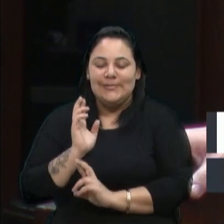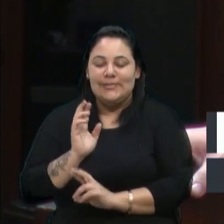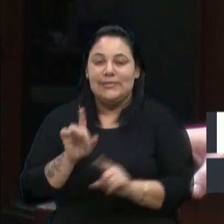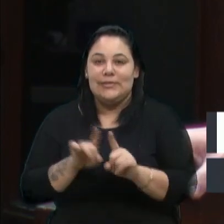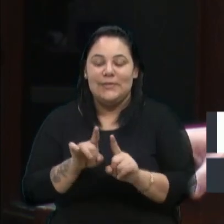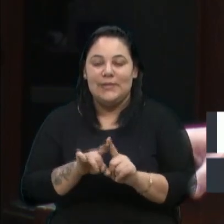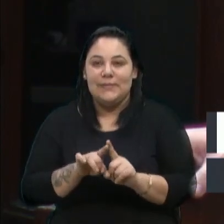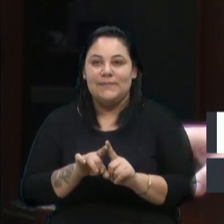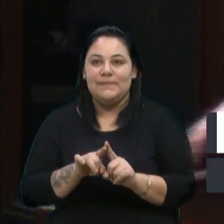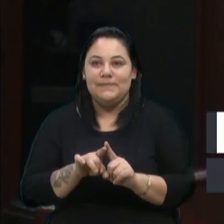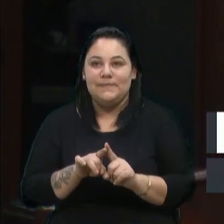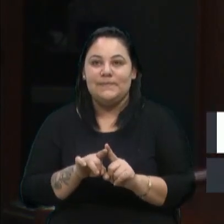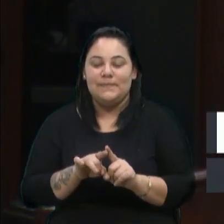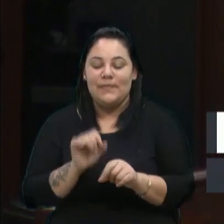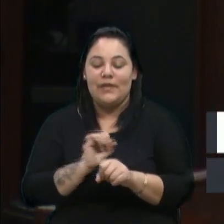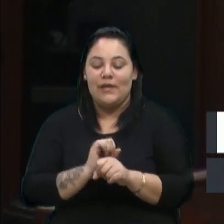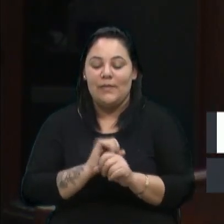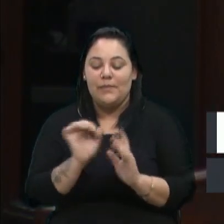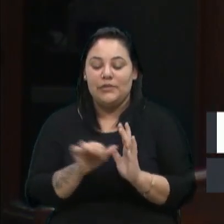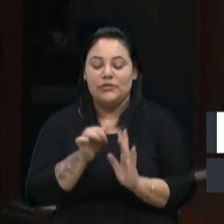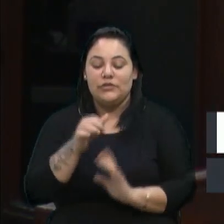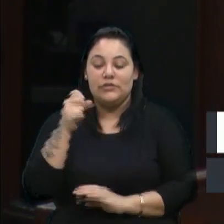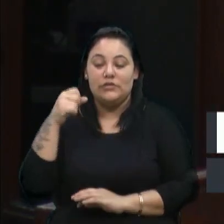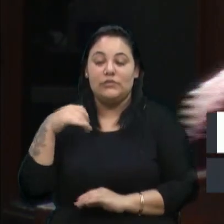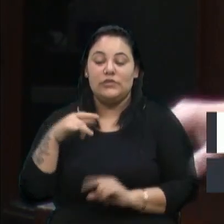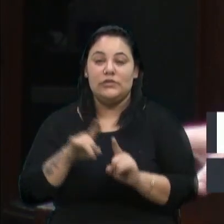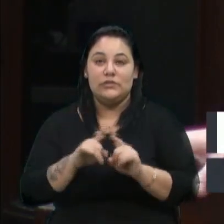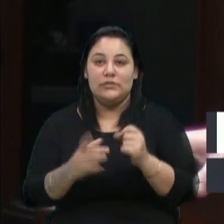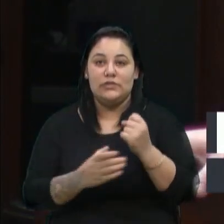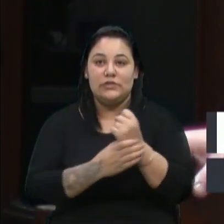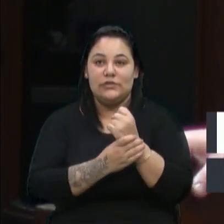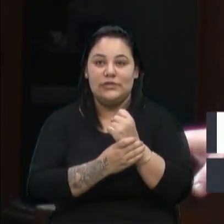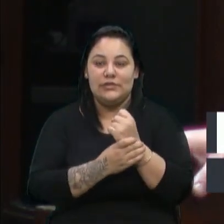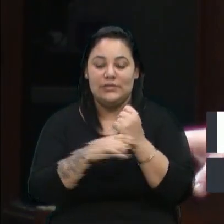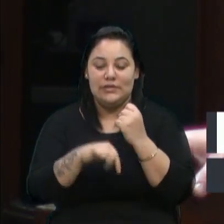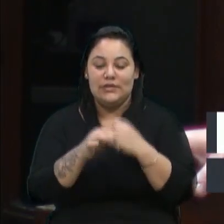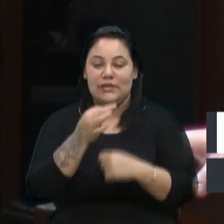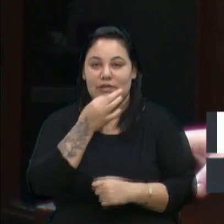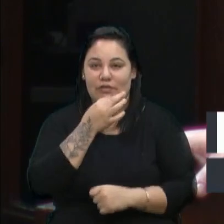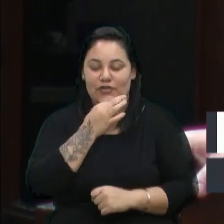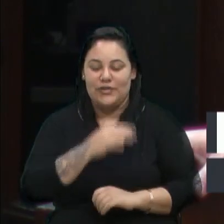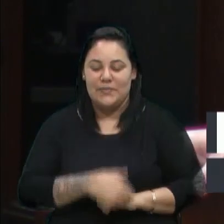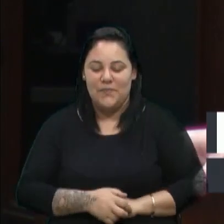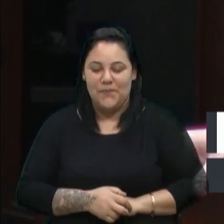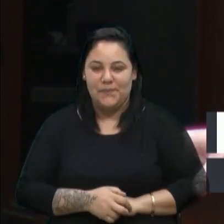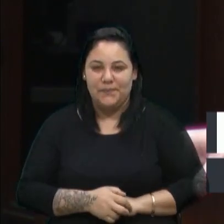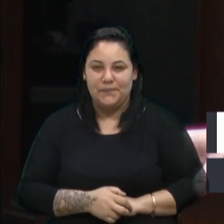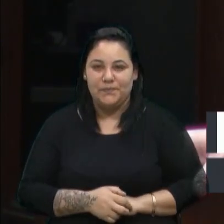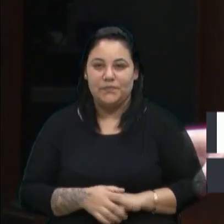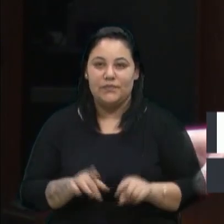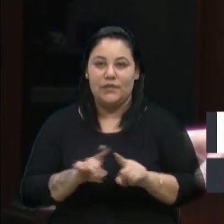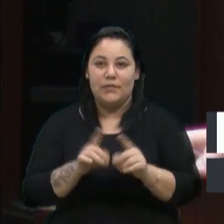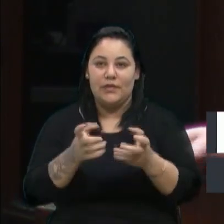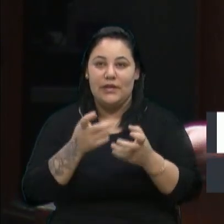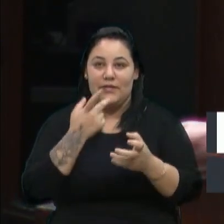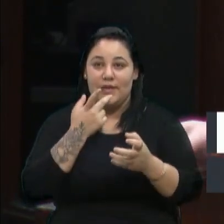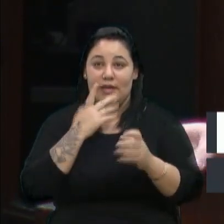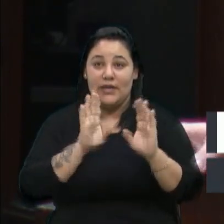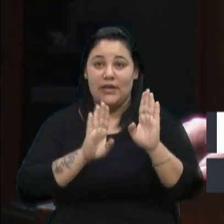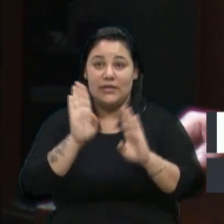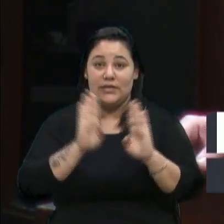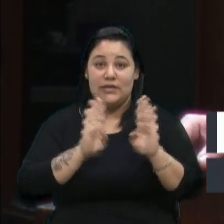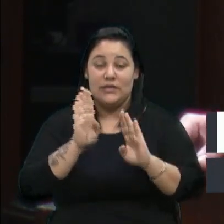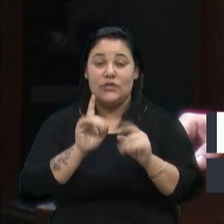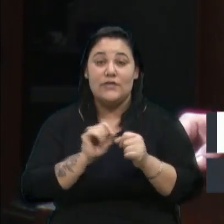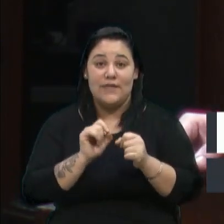muito otimismo a melhoria da iluminação e da segurança da nossa cidade. Também dizer que as licitações que são feitas,